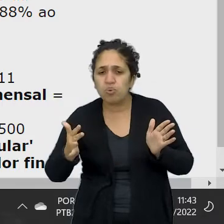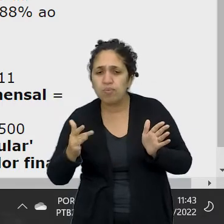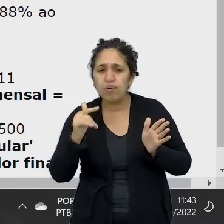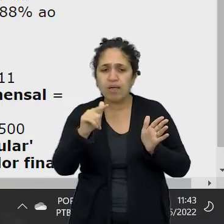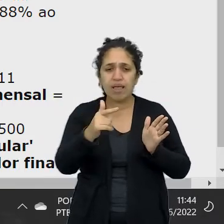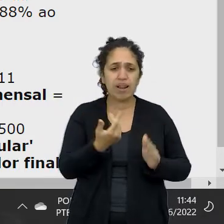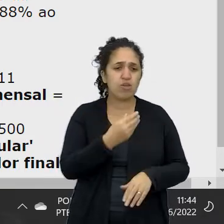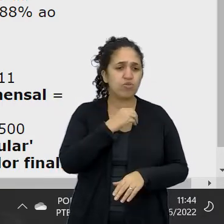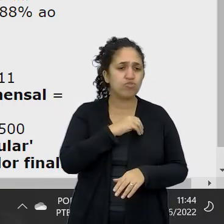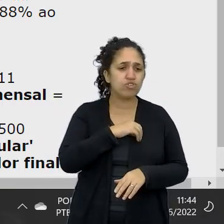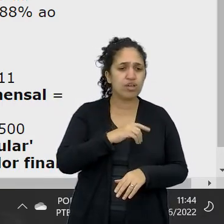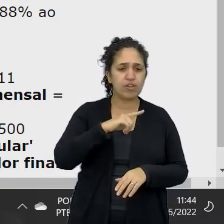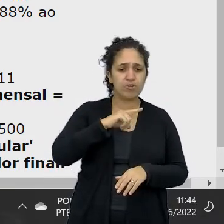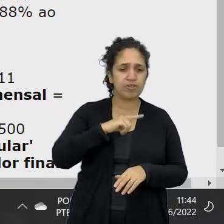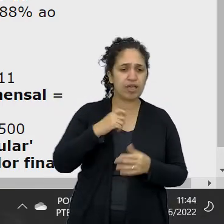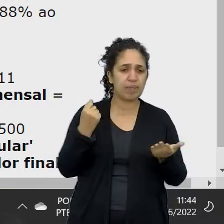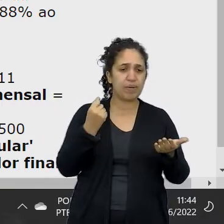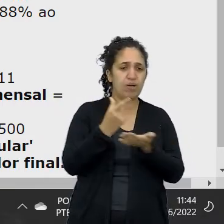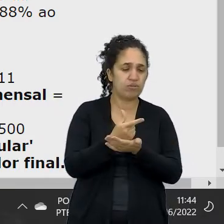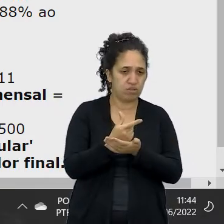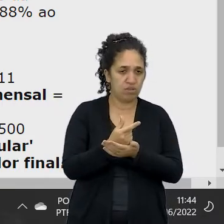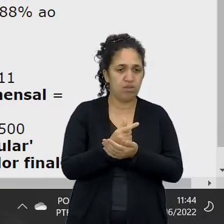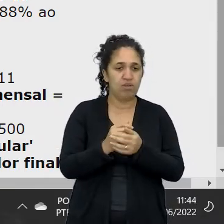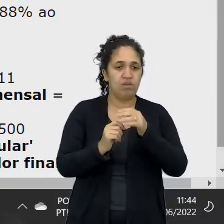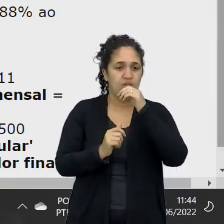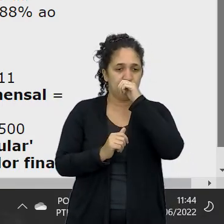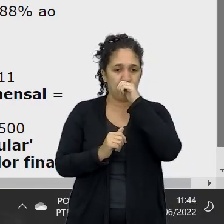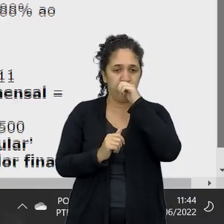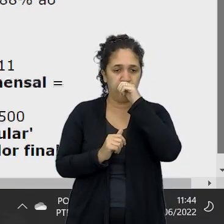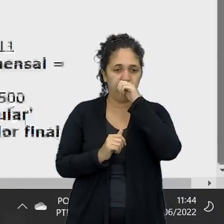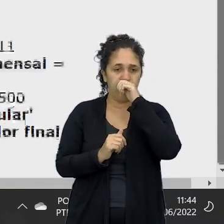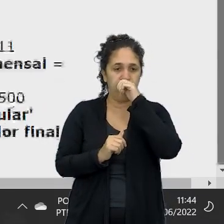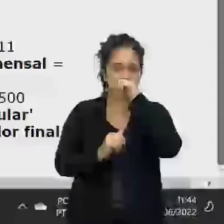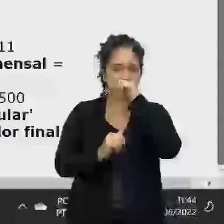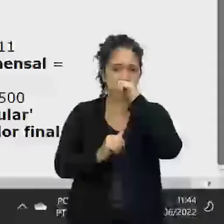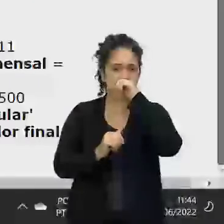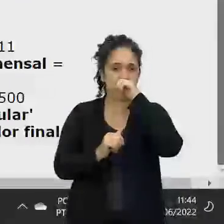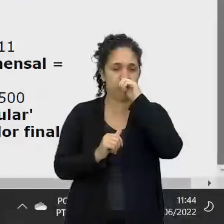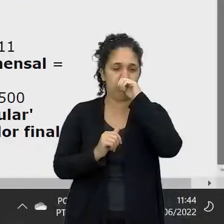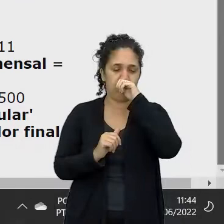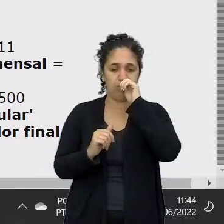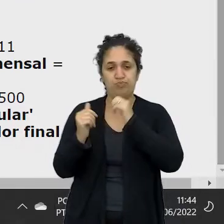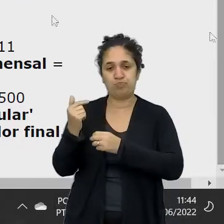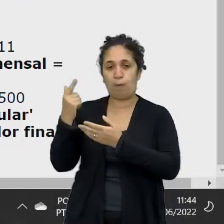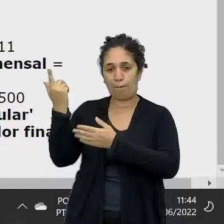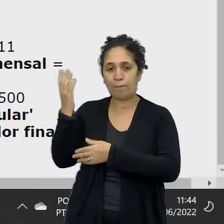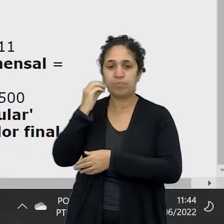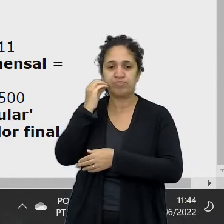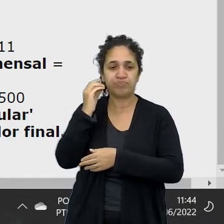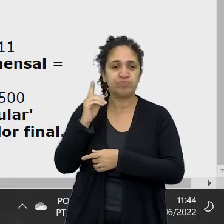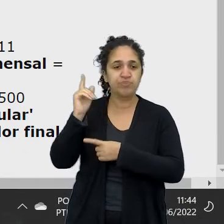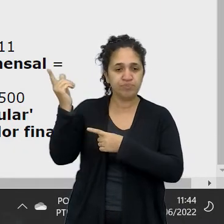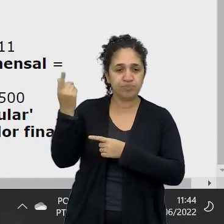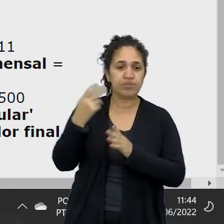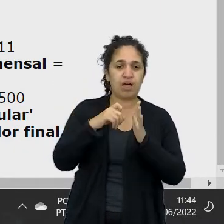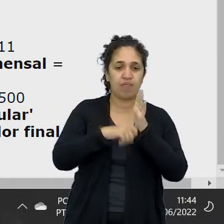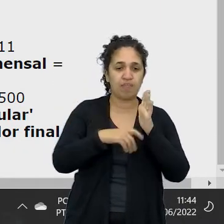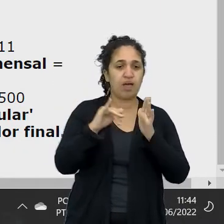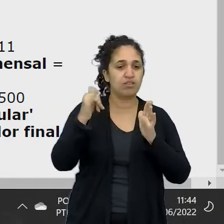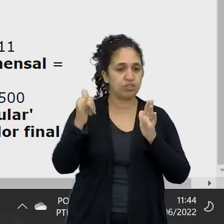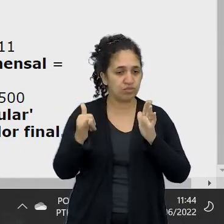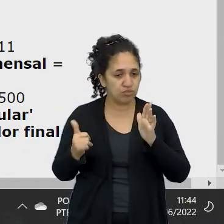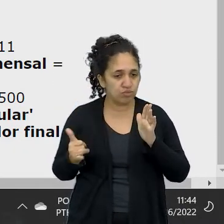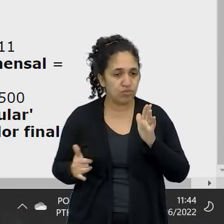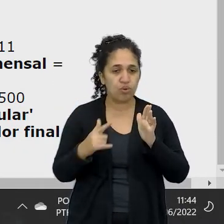para comprar esse bem? Então, está aí. Aí ele faz aí a simulação. Você coloca a taxa de